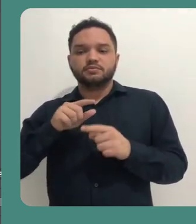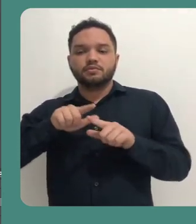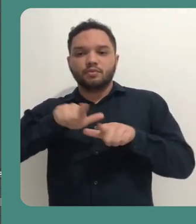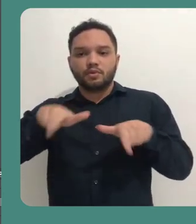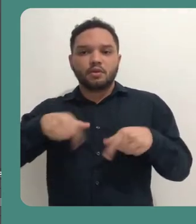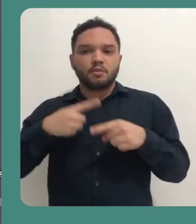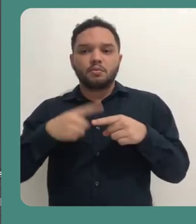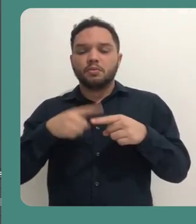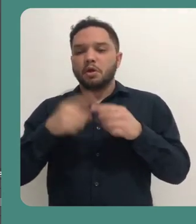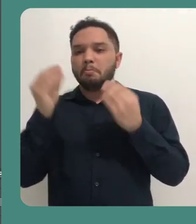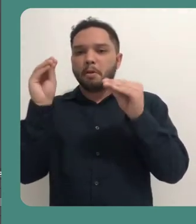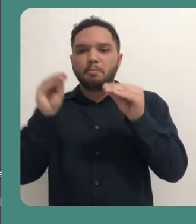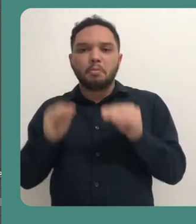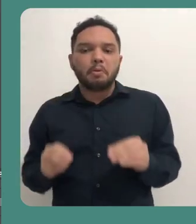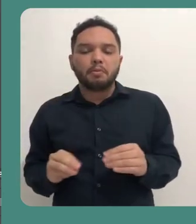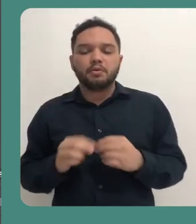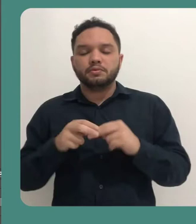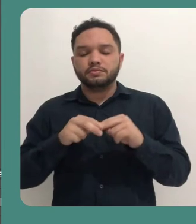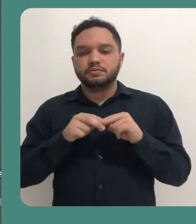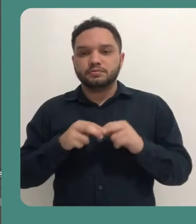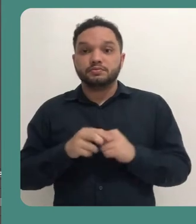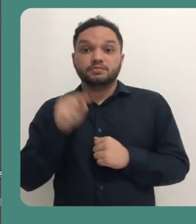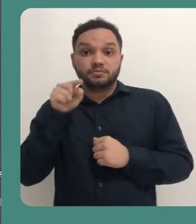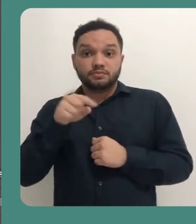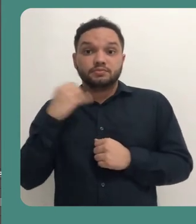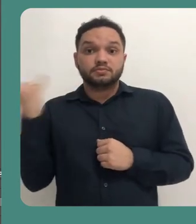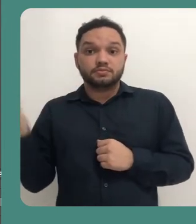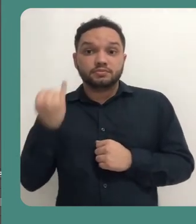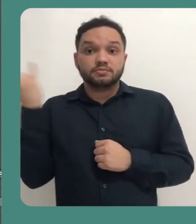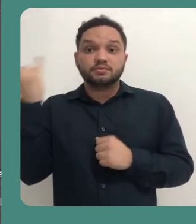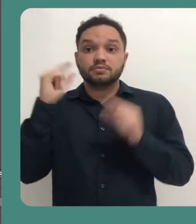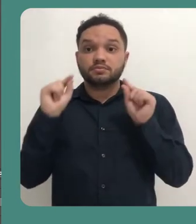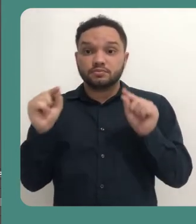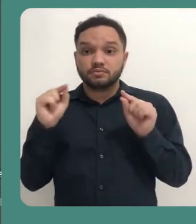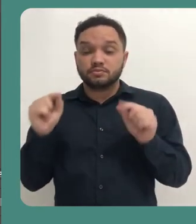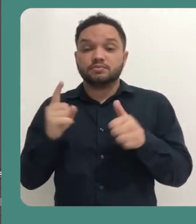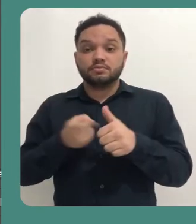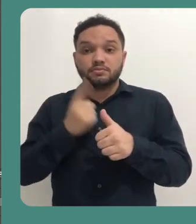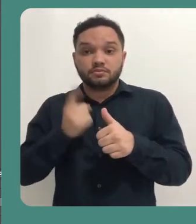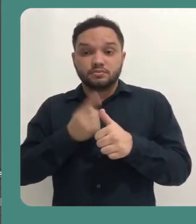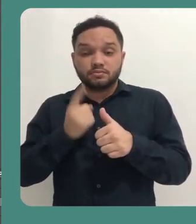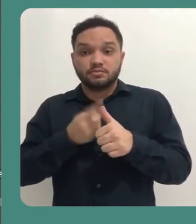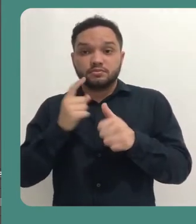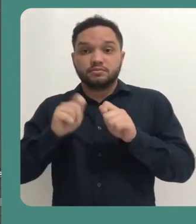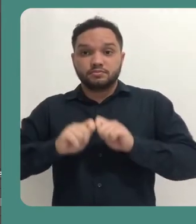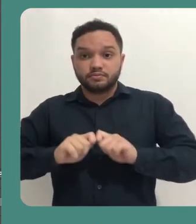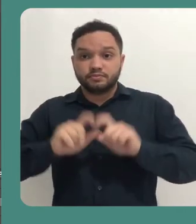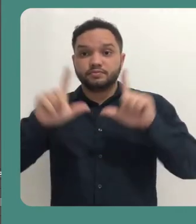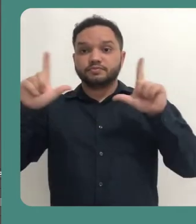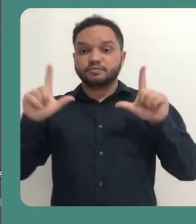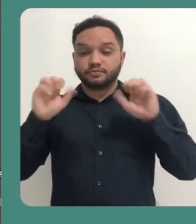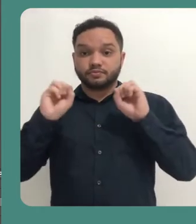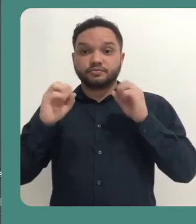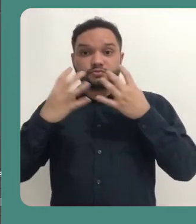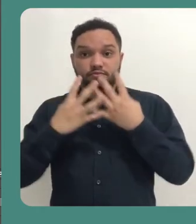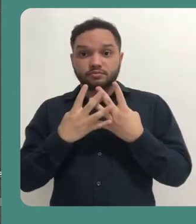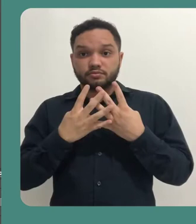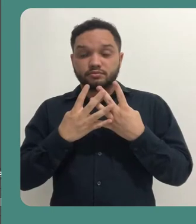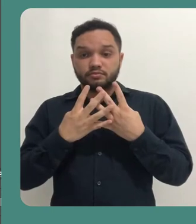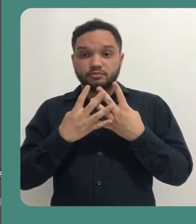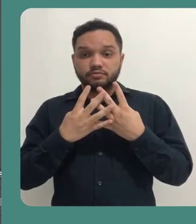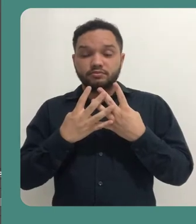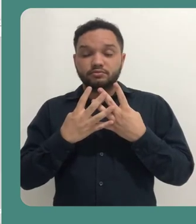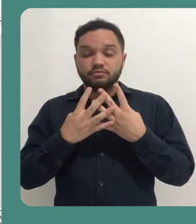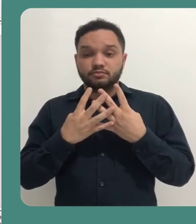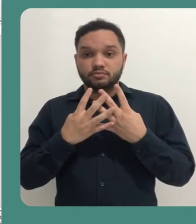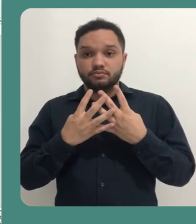sem nada, porque eu não tenho nenhum elemento adicionado. Aqui, pessoal, é importante que a gente primeiro abra a nossa apresentação